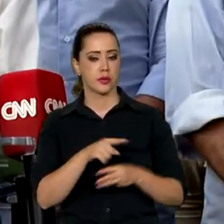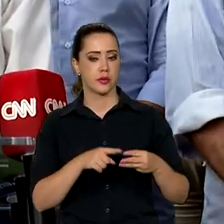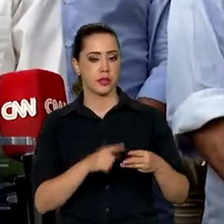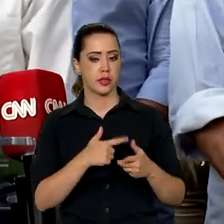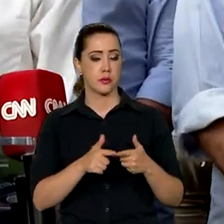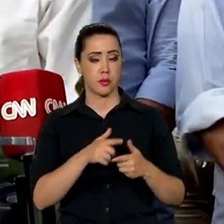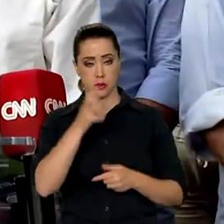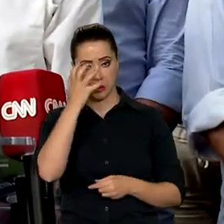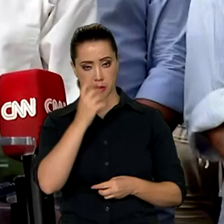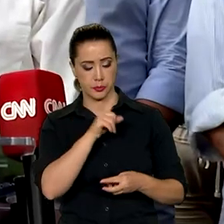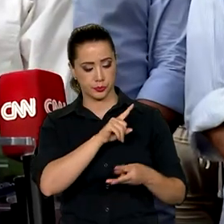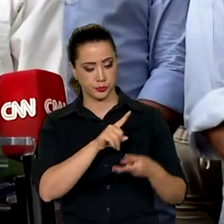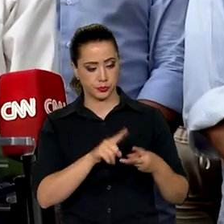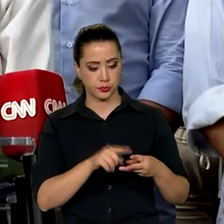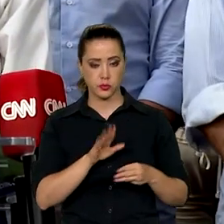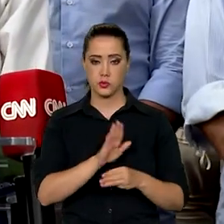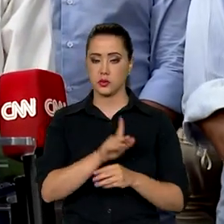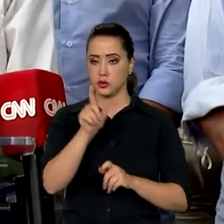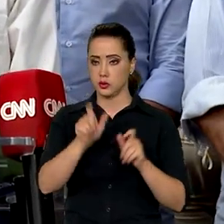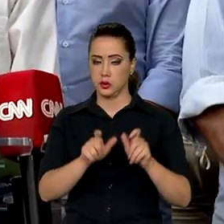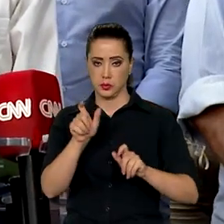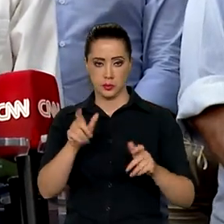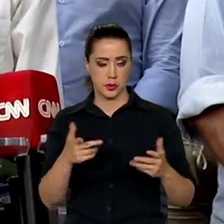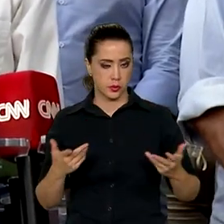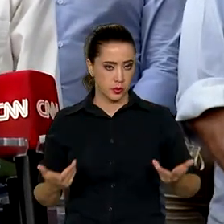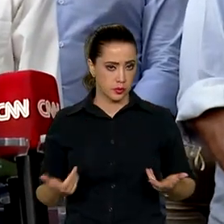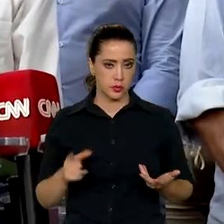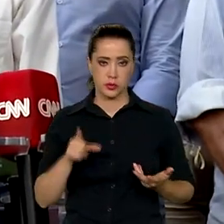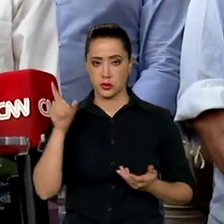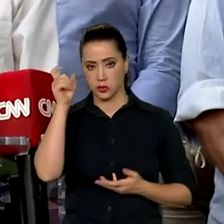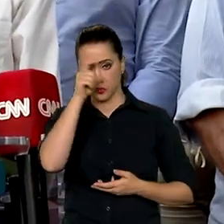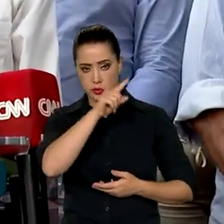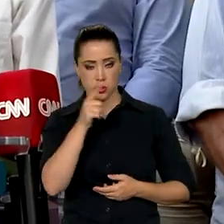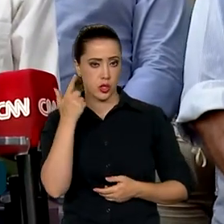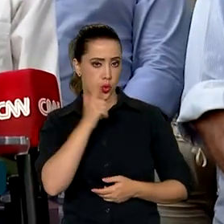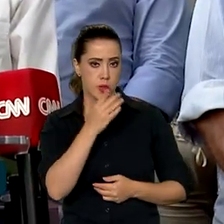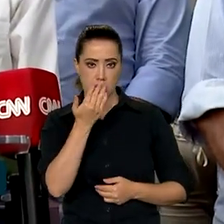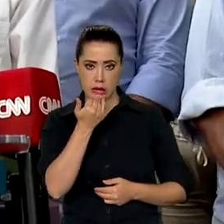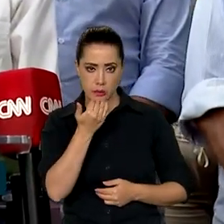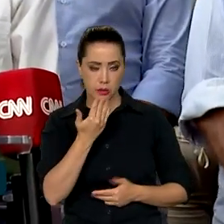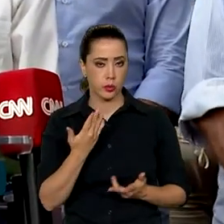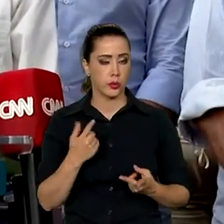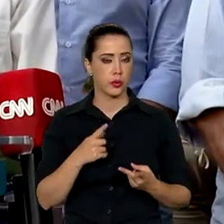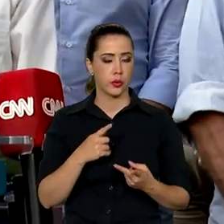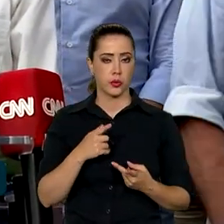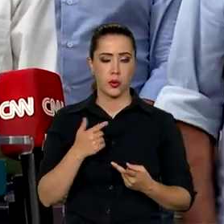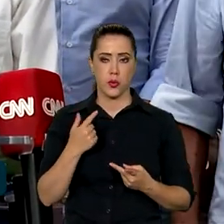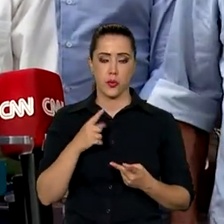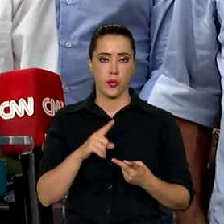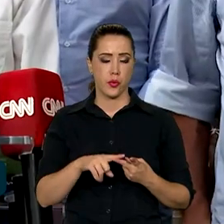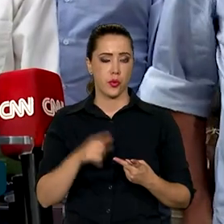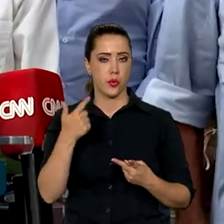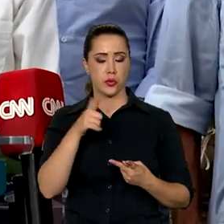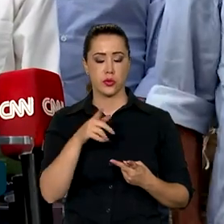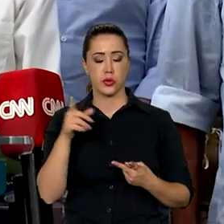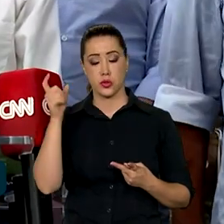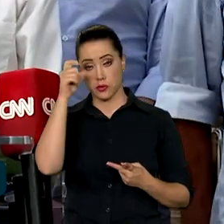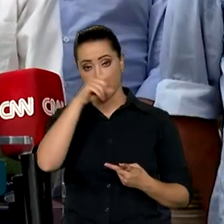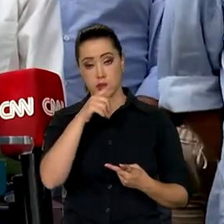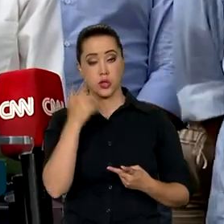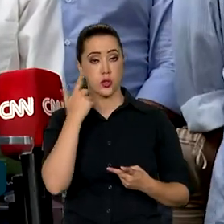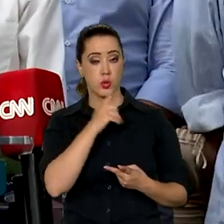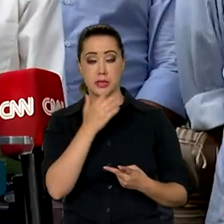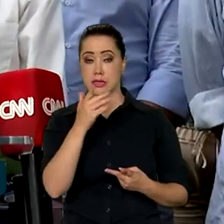necessidade de ajudar aqueles nossos irmãos que têm dificuldade de conseguir alimentos, aqueles outros irmãos que têm dificuldade de conseguir